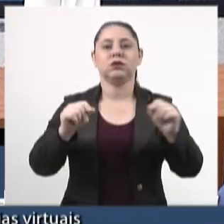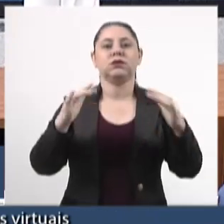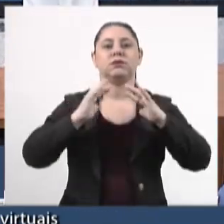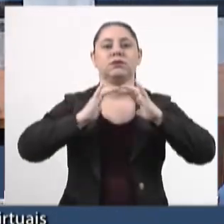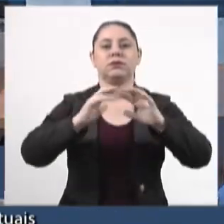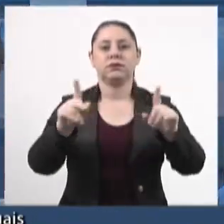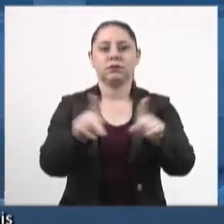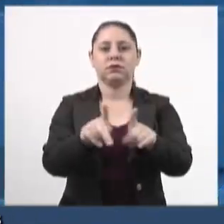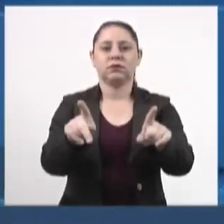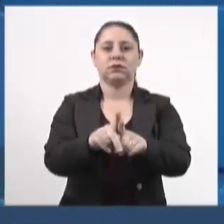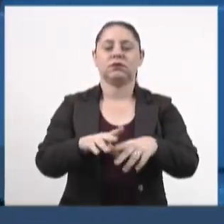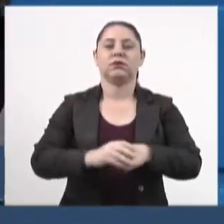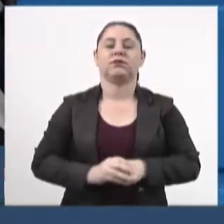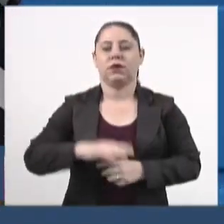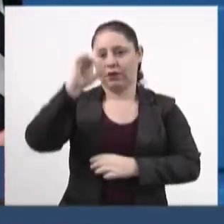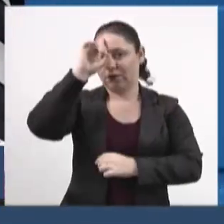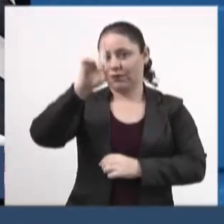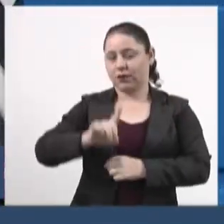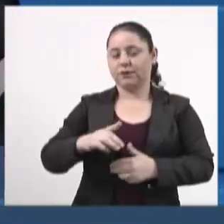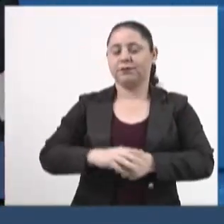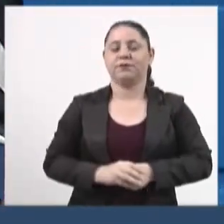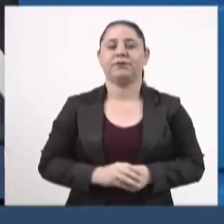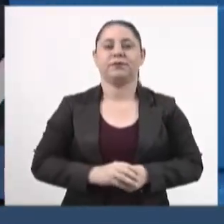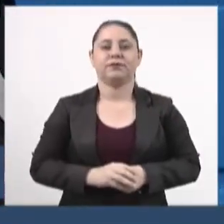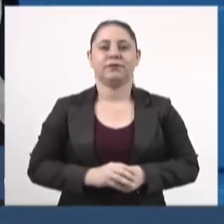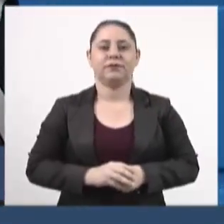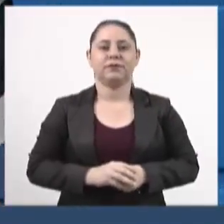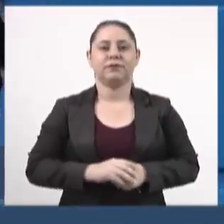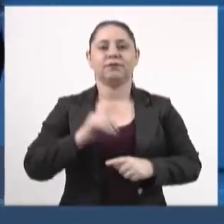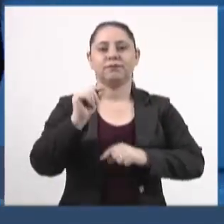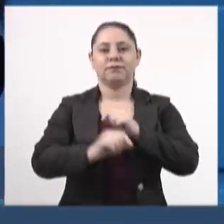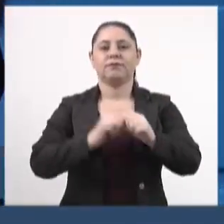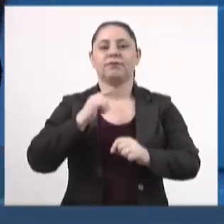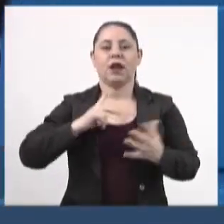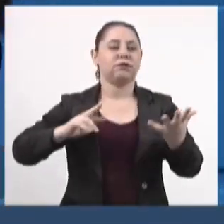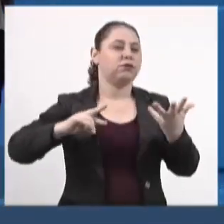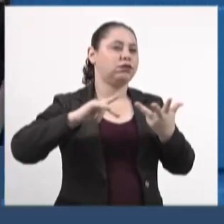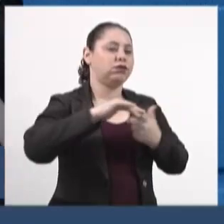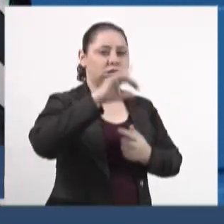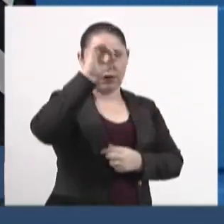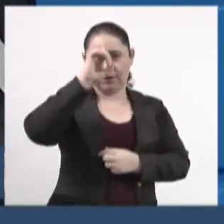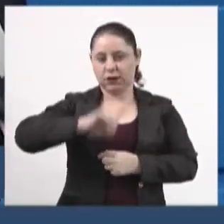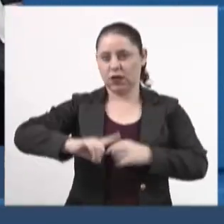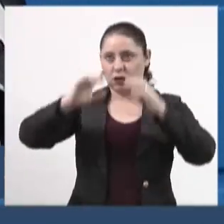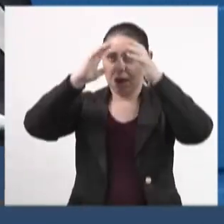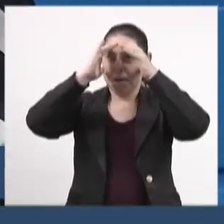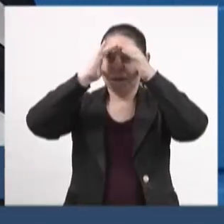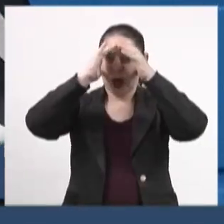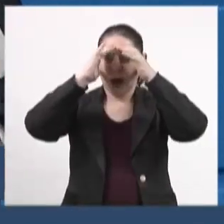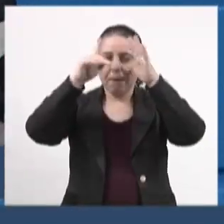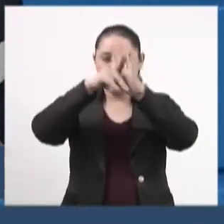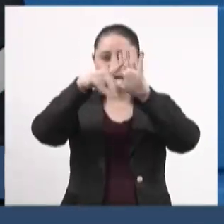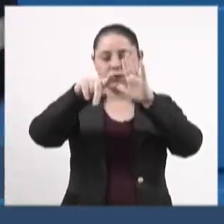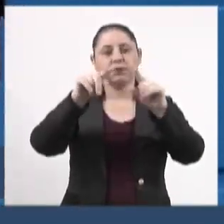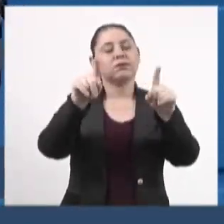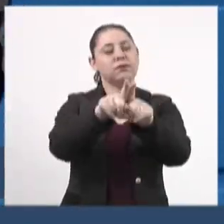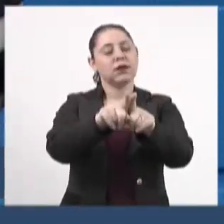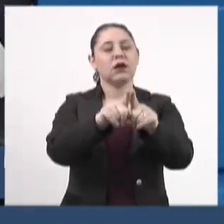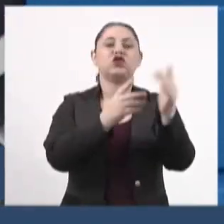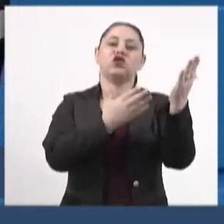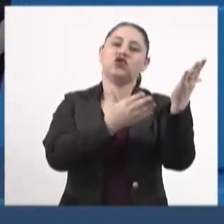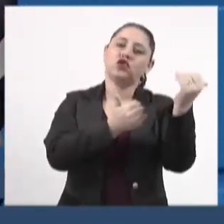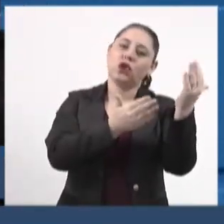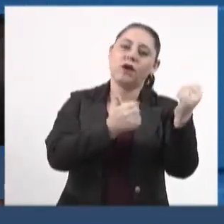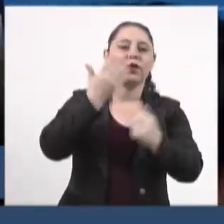aos deficientes físicos. Só que hoje nós temos aí uma série de deficiências intelectuais e essas crianças e adolescentes